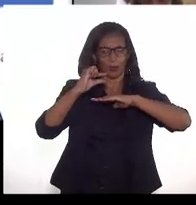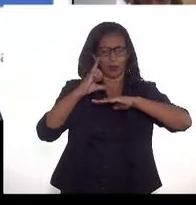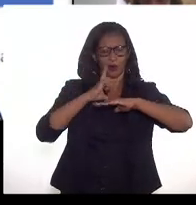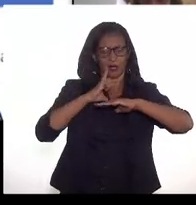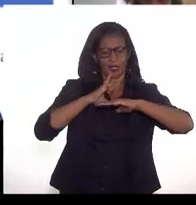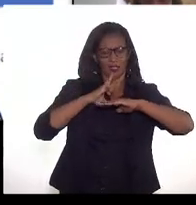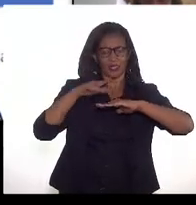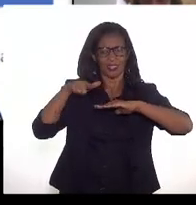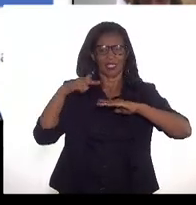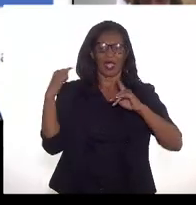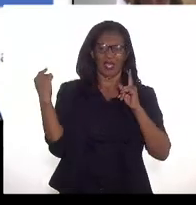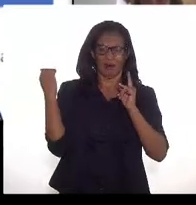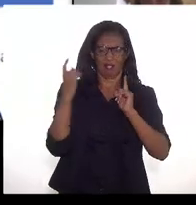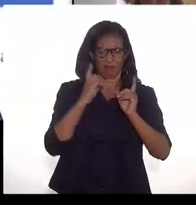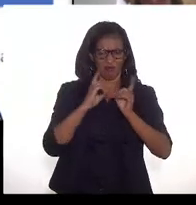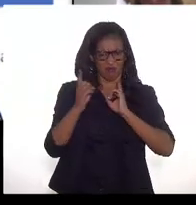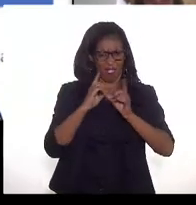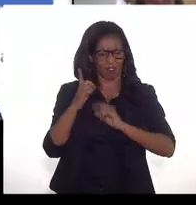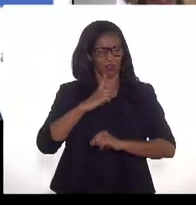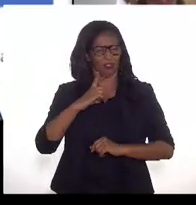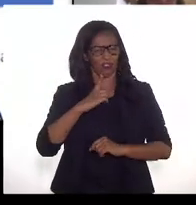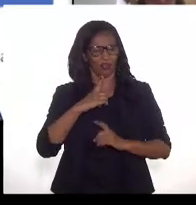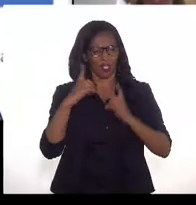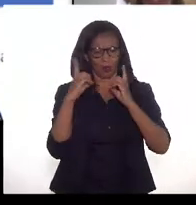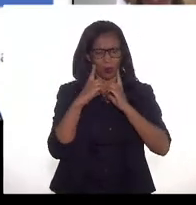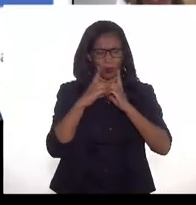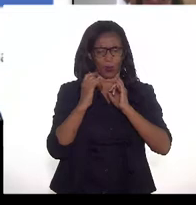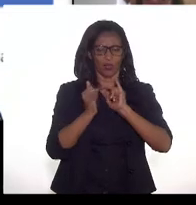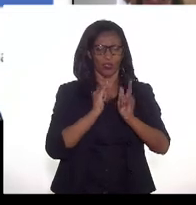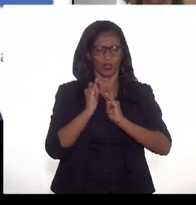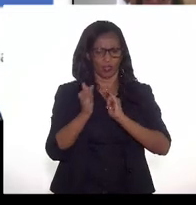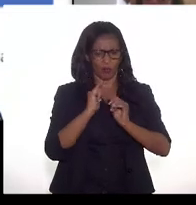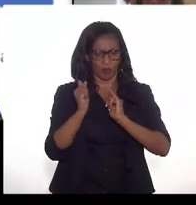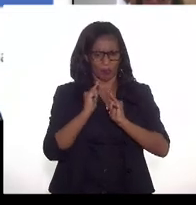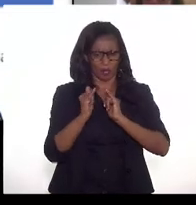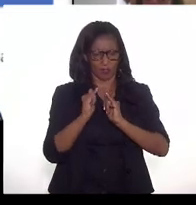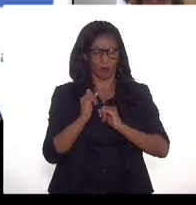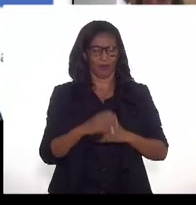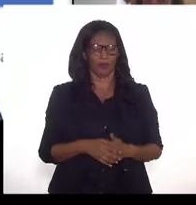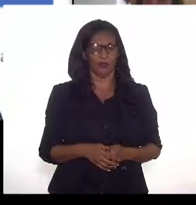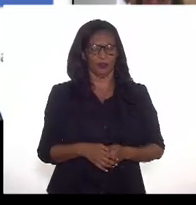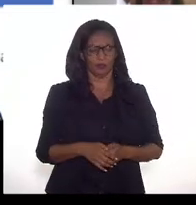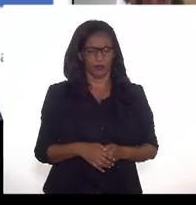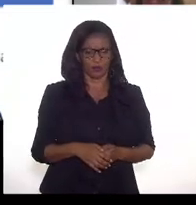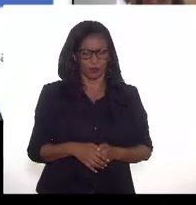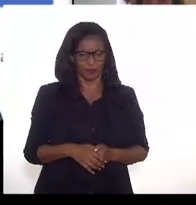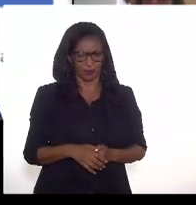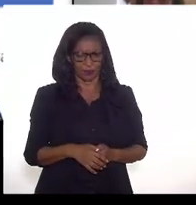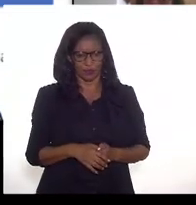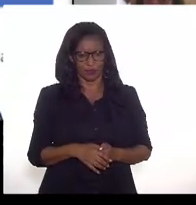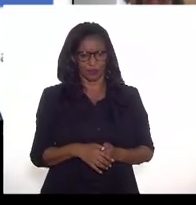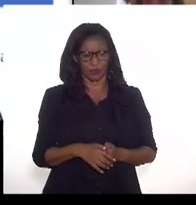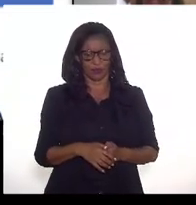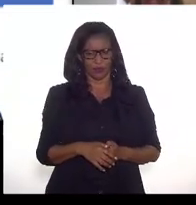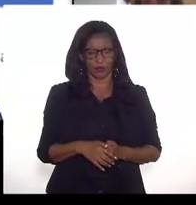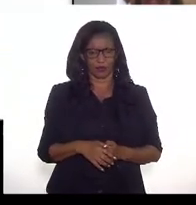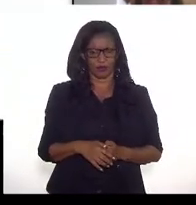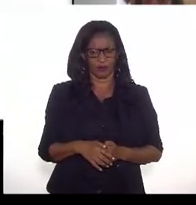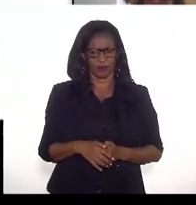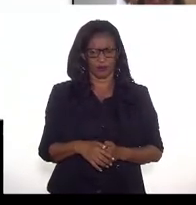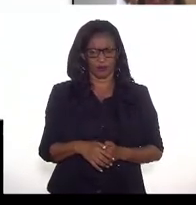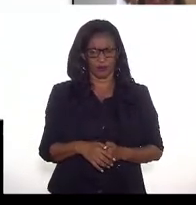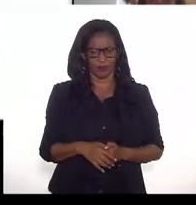praticamente no mesmo patamar, né, mesmo com as novas unidades. Então a gente chegou a isso.